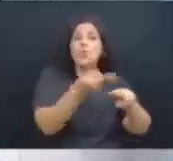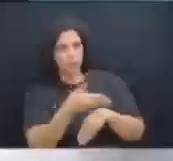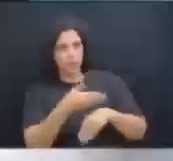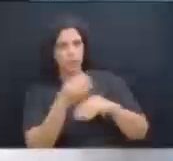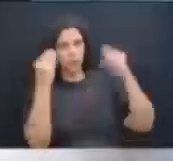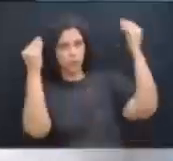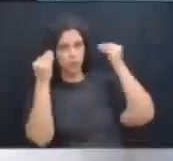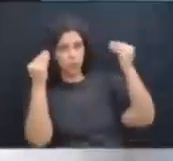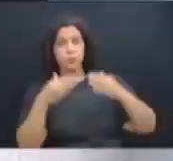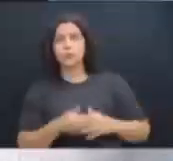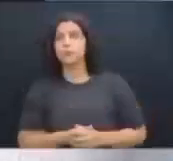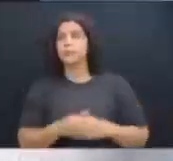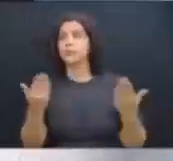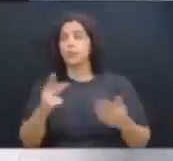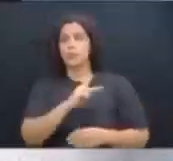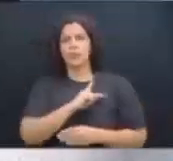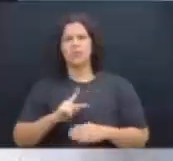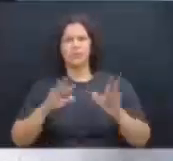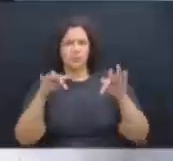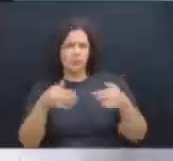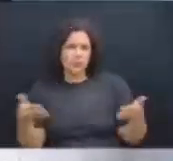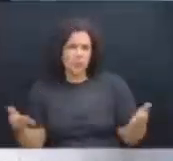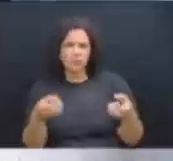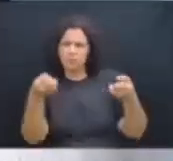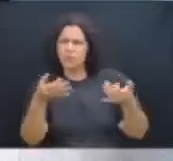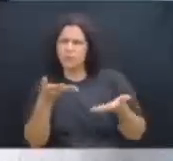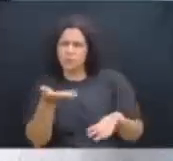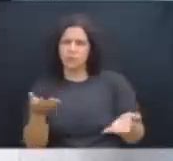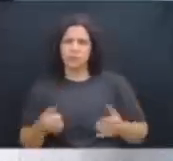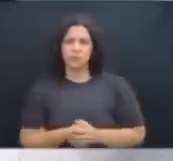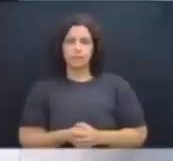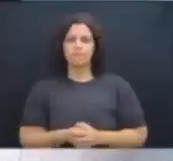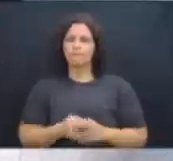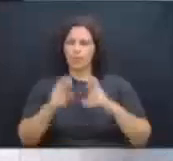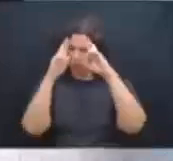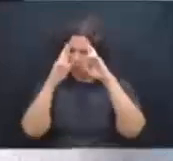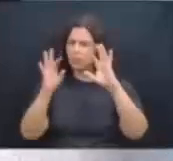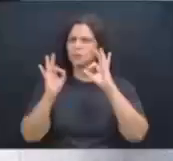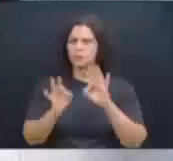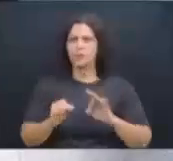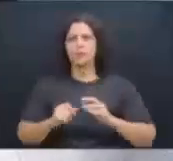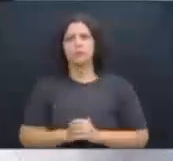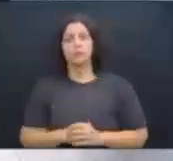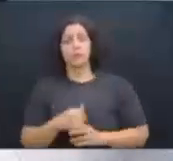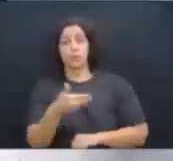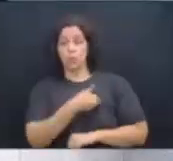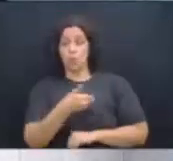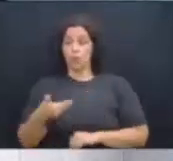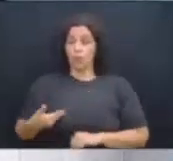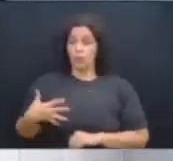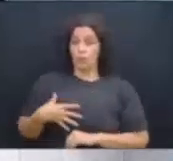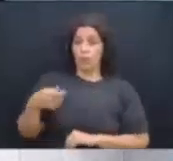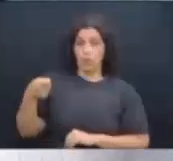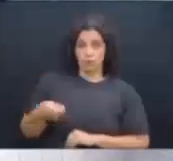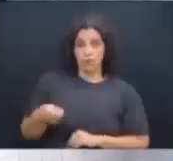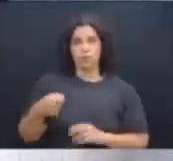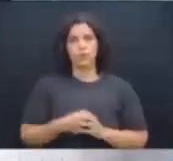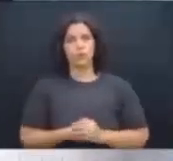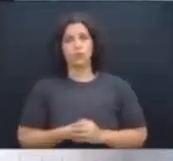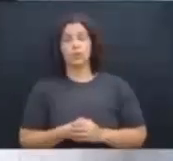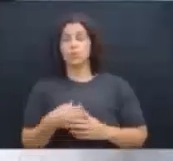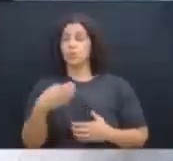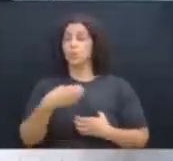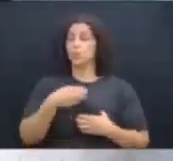justiça. Então, presidente, vou encerrando dizendo isso. Com todo respeito, o nosso governador Ratinho Júnior, no